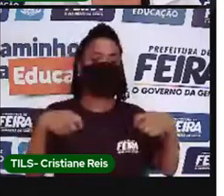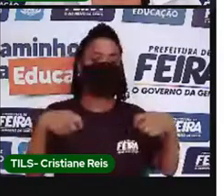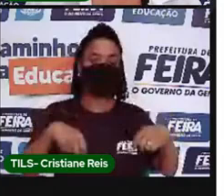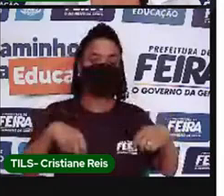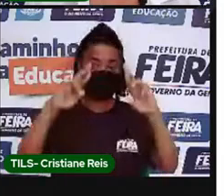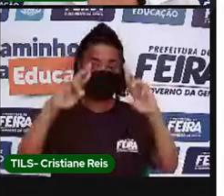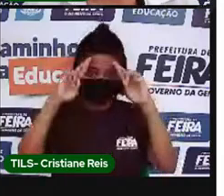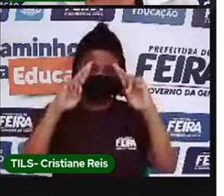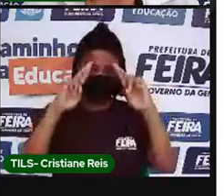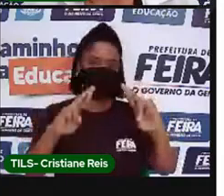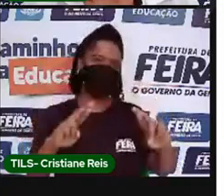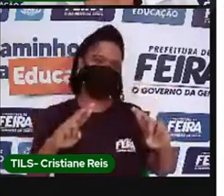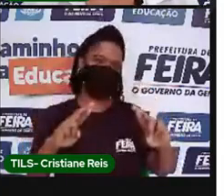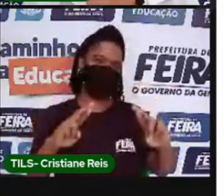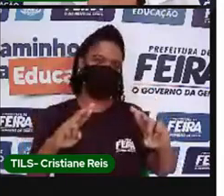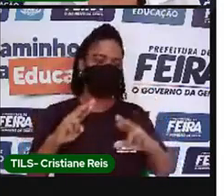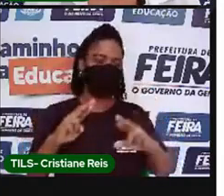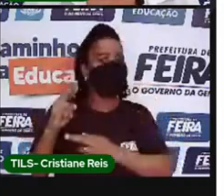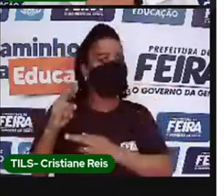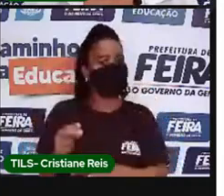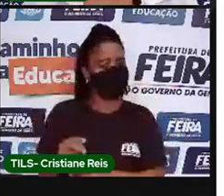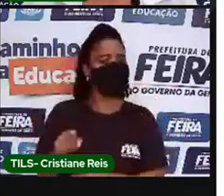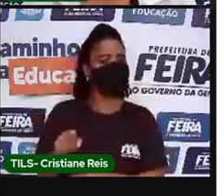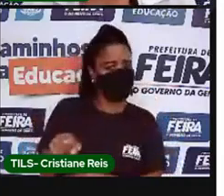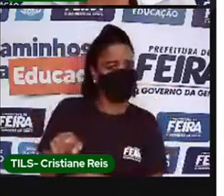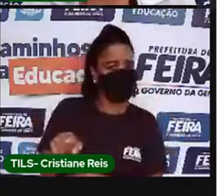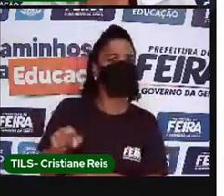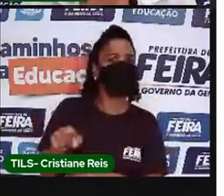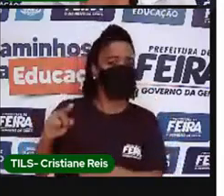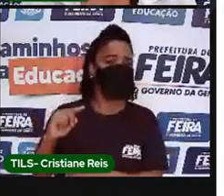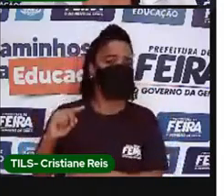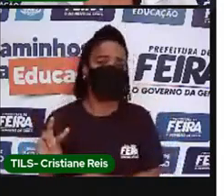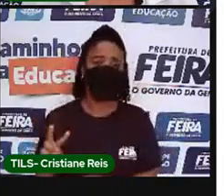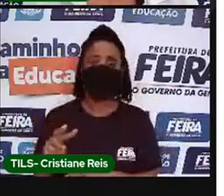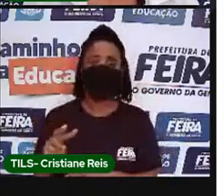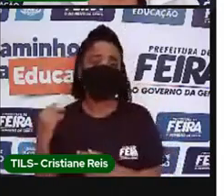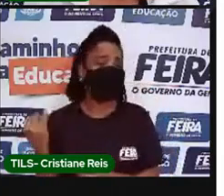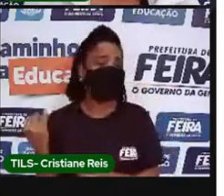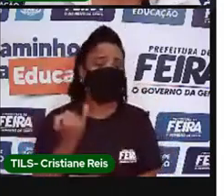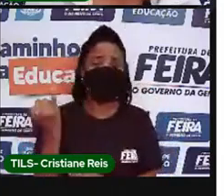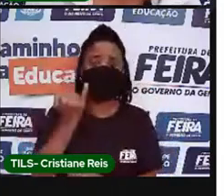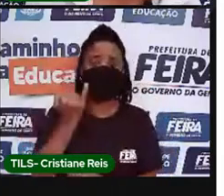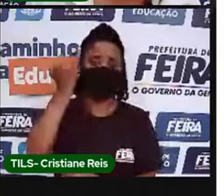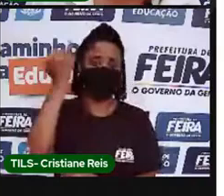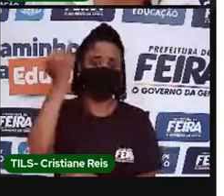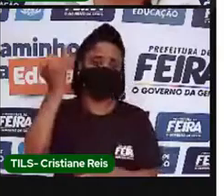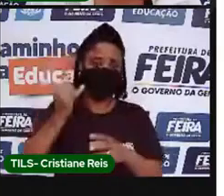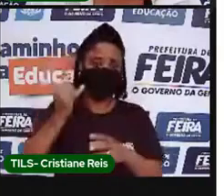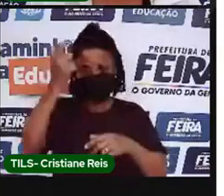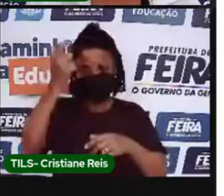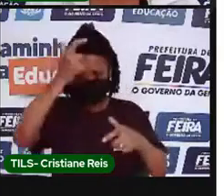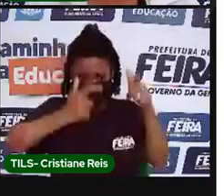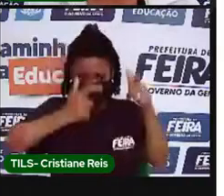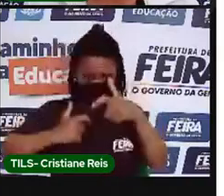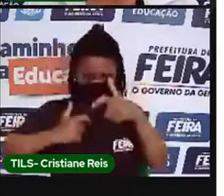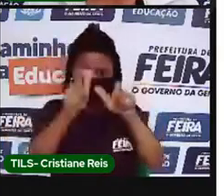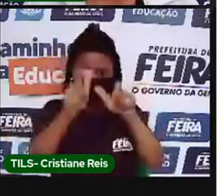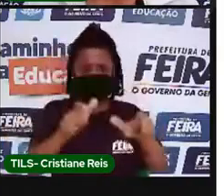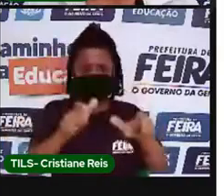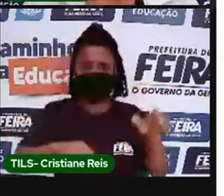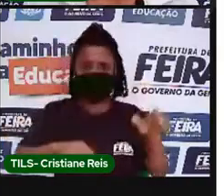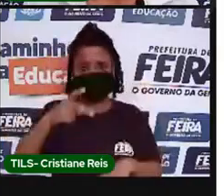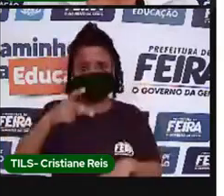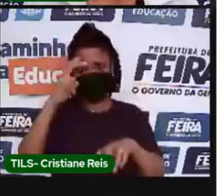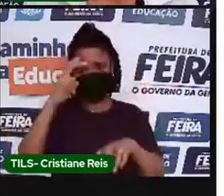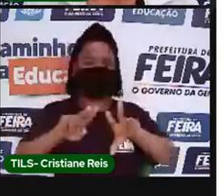Aprendemos também que os feriados e celebrações acontecem de modo diferente ao redor do mundo.